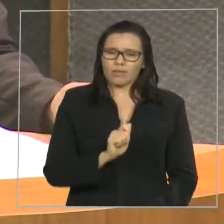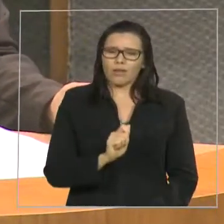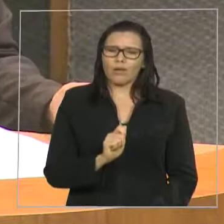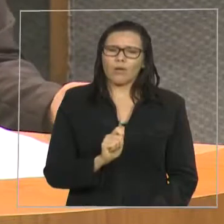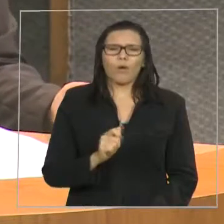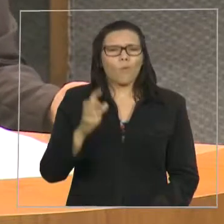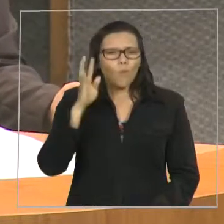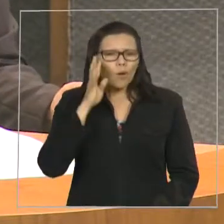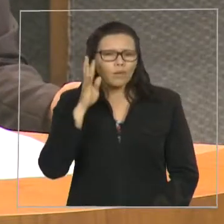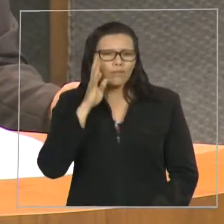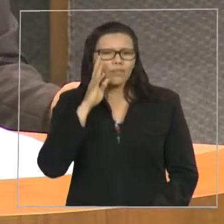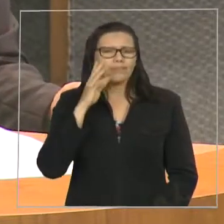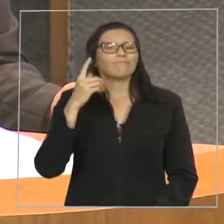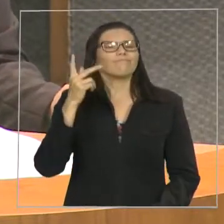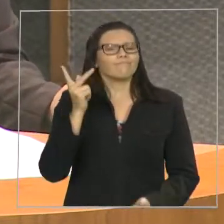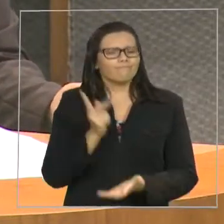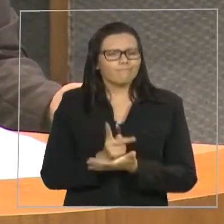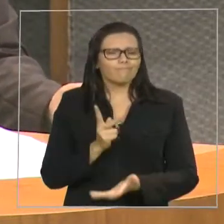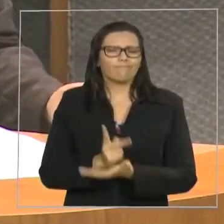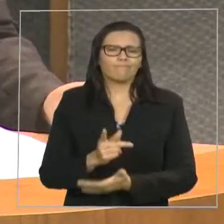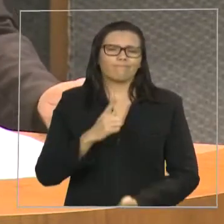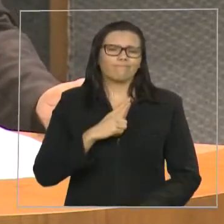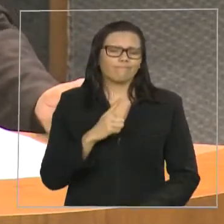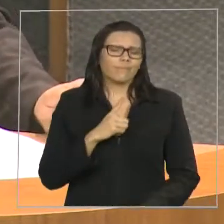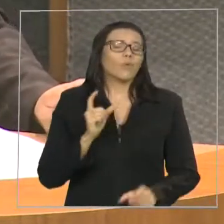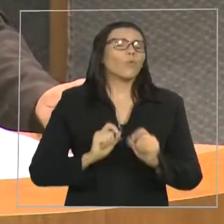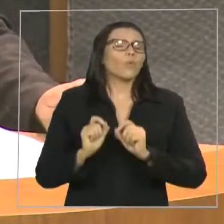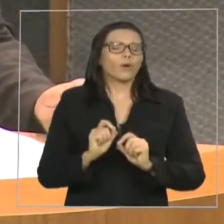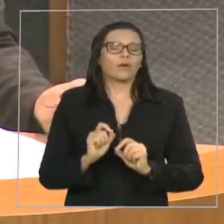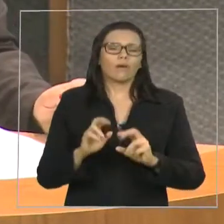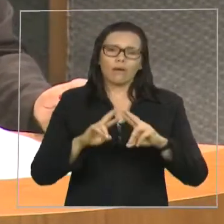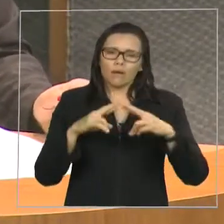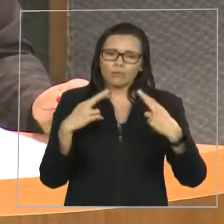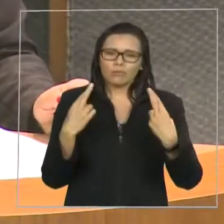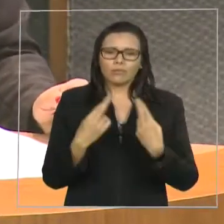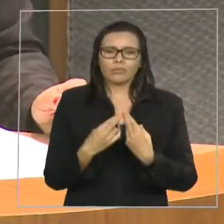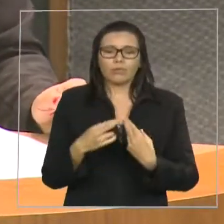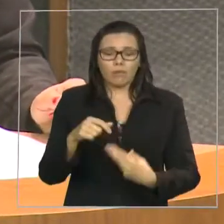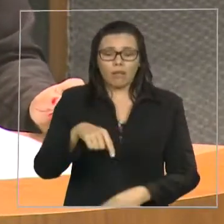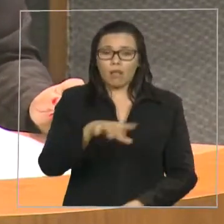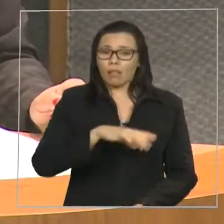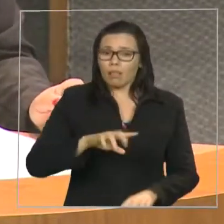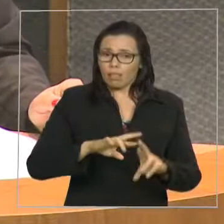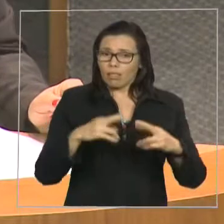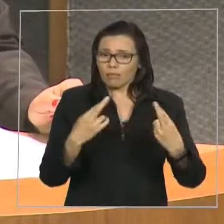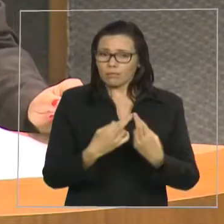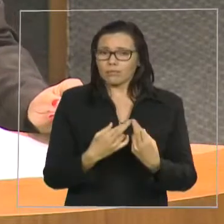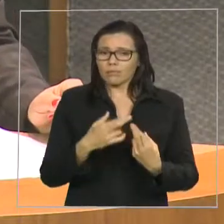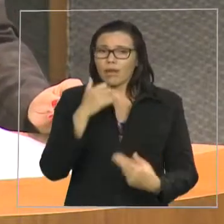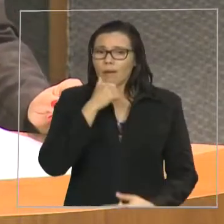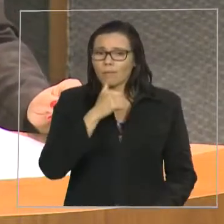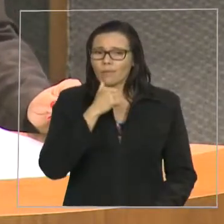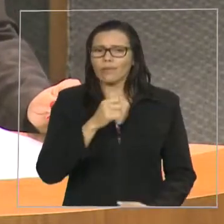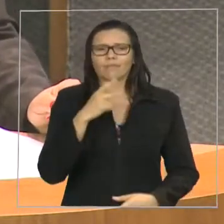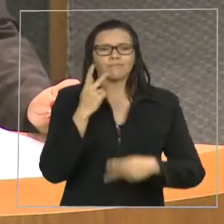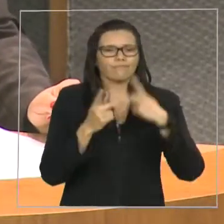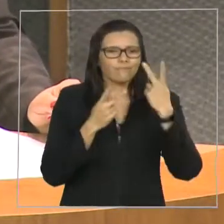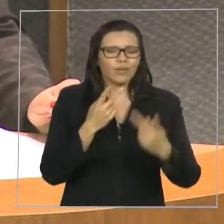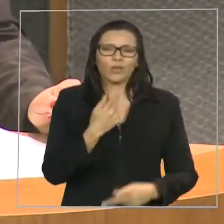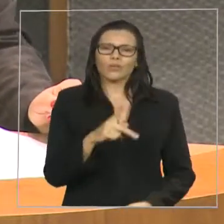todas as quartas-feiras, e lá essas mulheres falam das suas experiências,